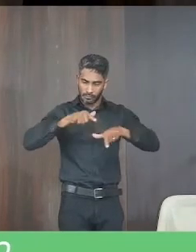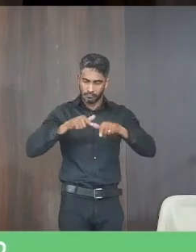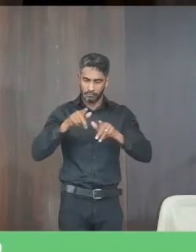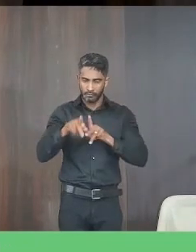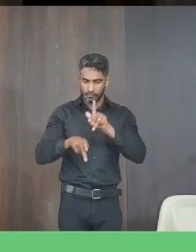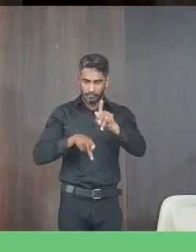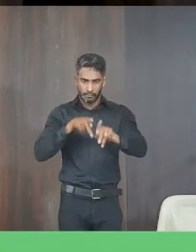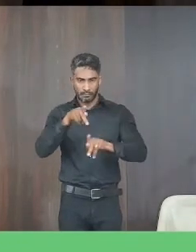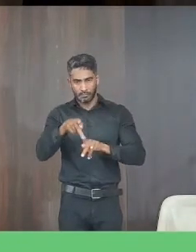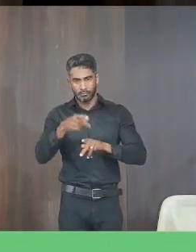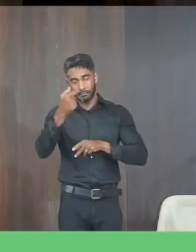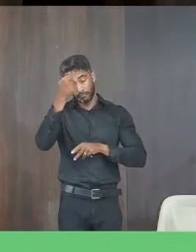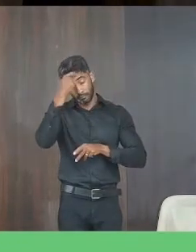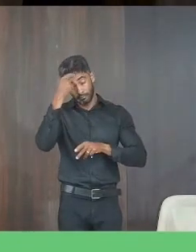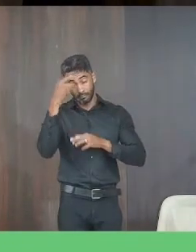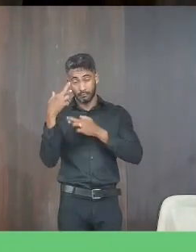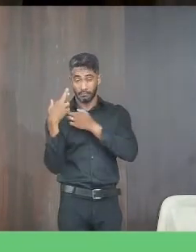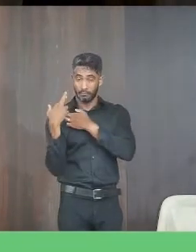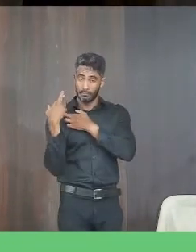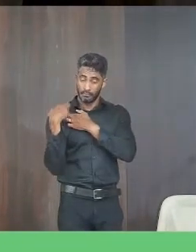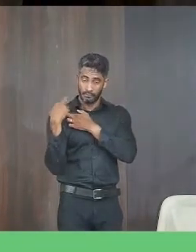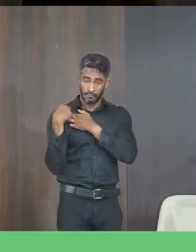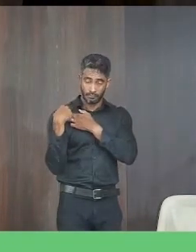que seja dada ciência ao responsável